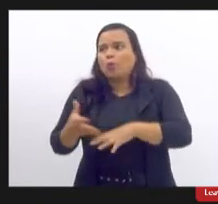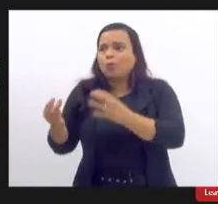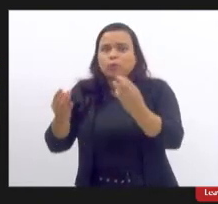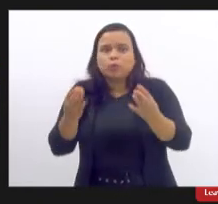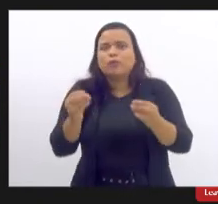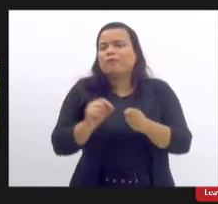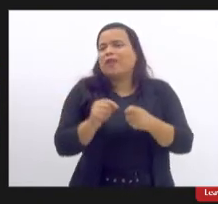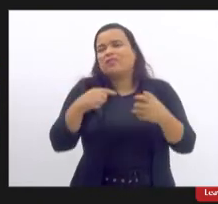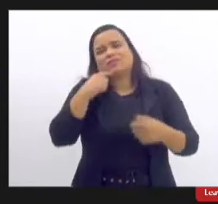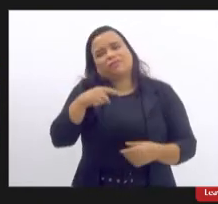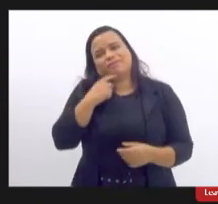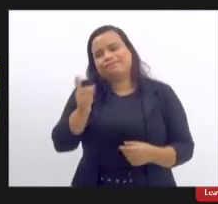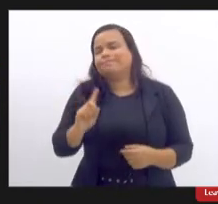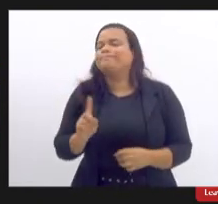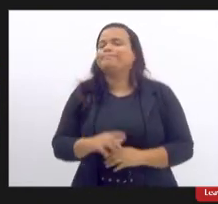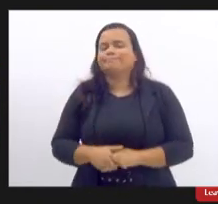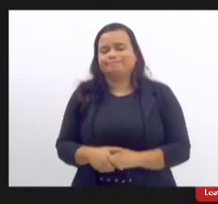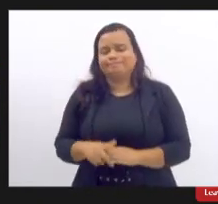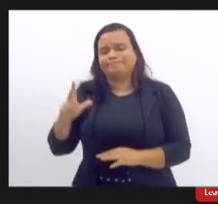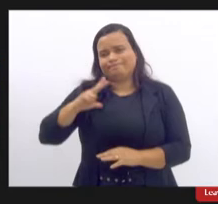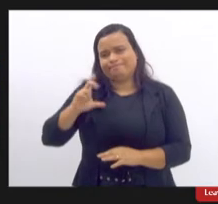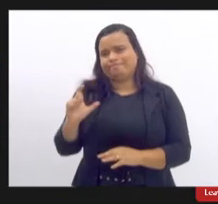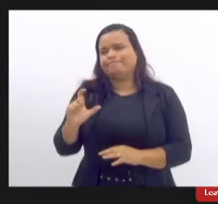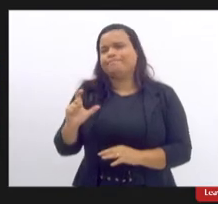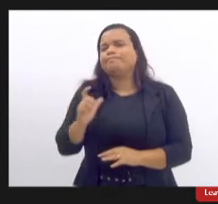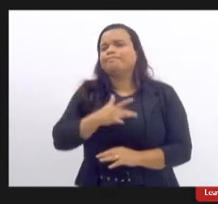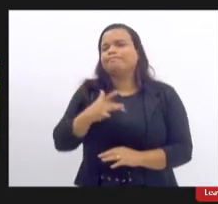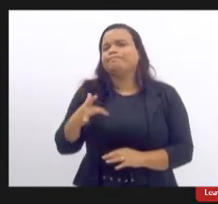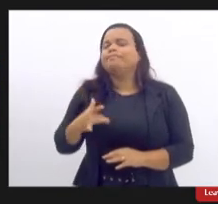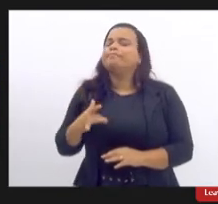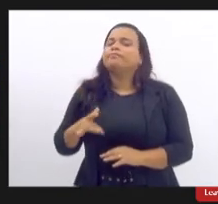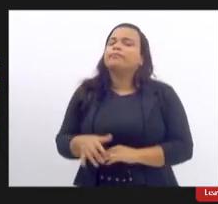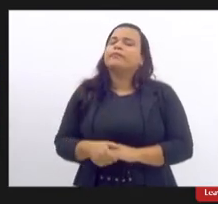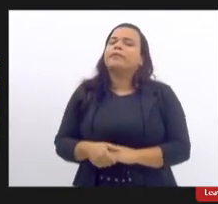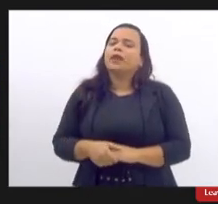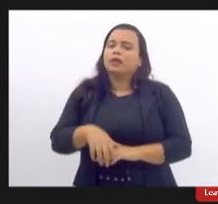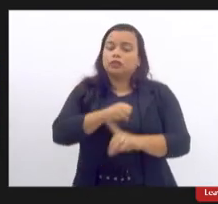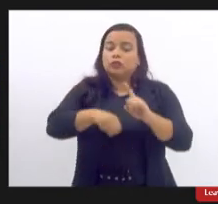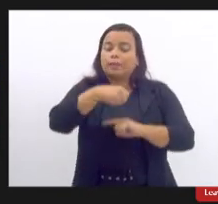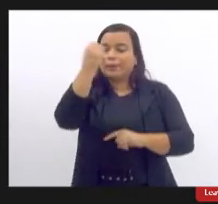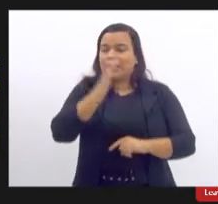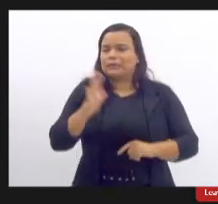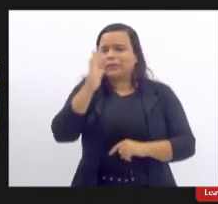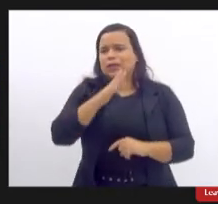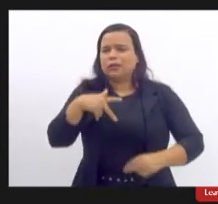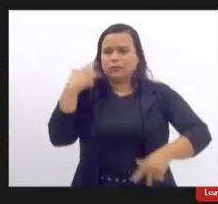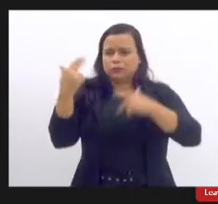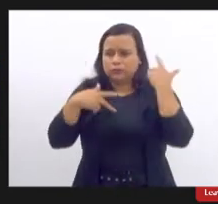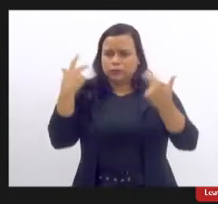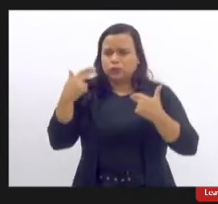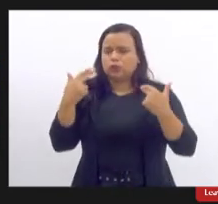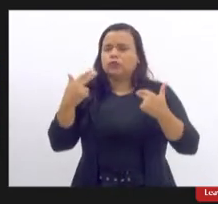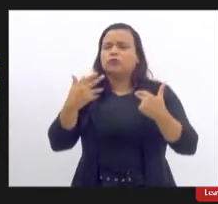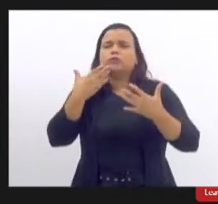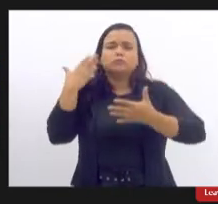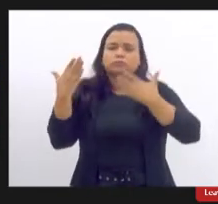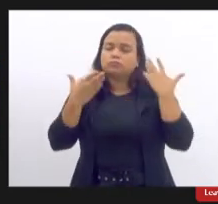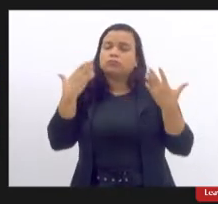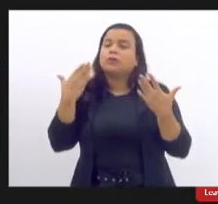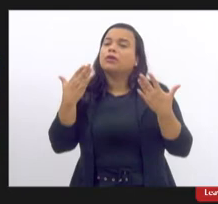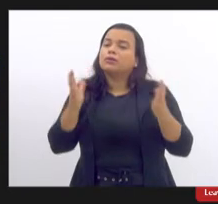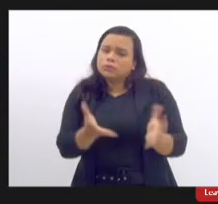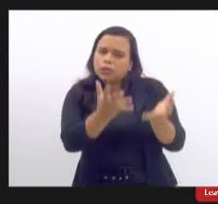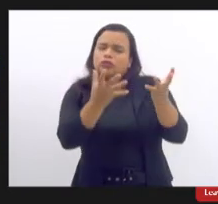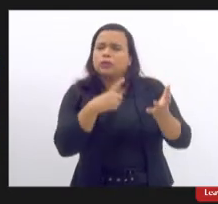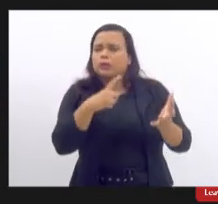cirurgia também né a sociedade brasileira de cirurgia plástica atualmente tem incentivado e tem feito muitos